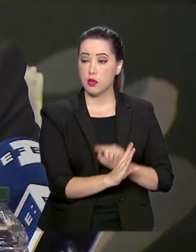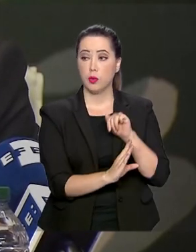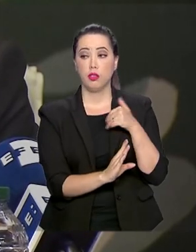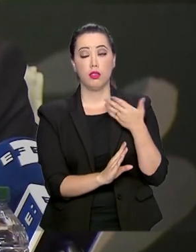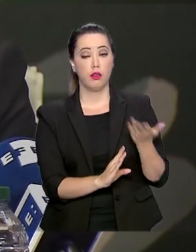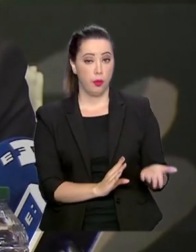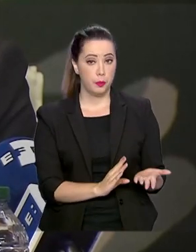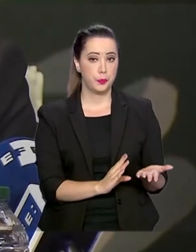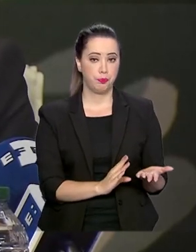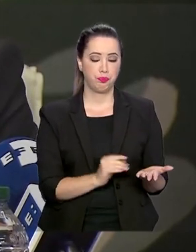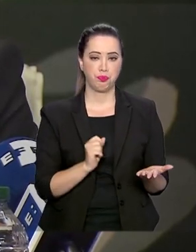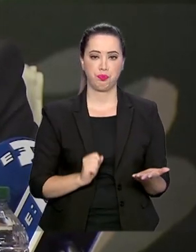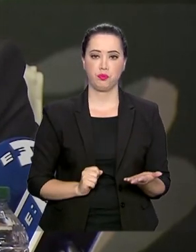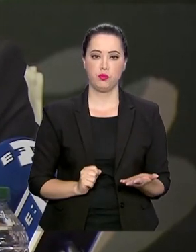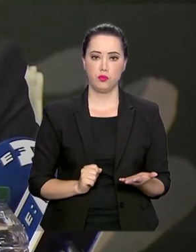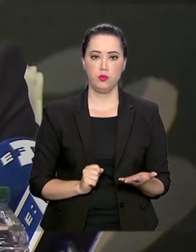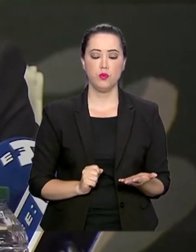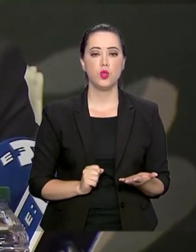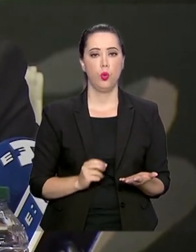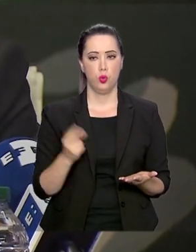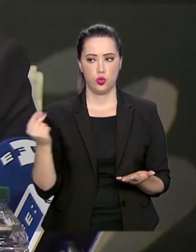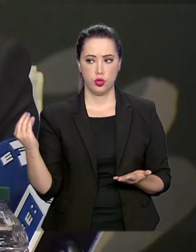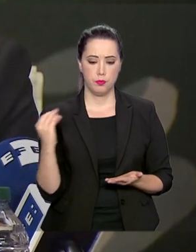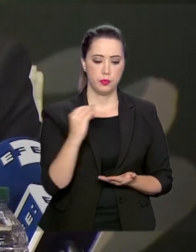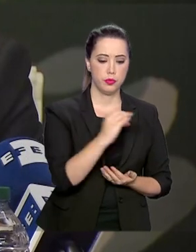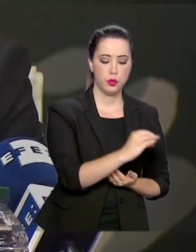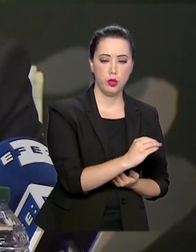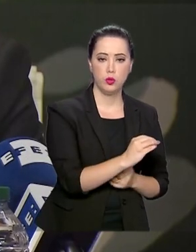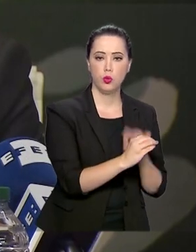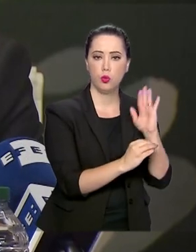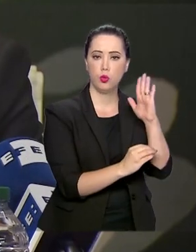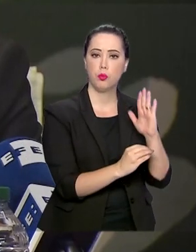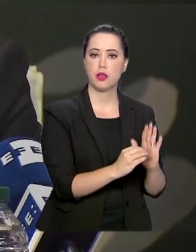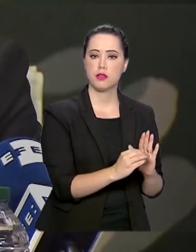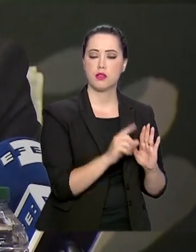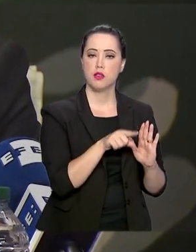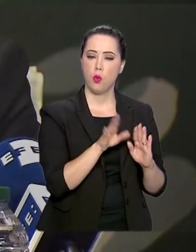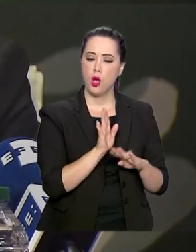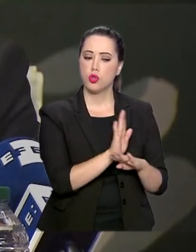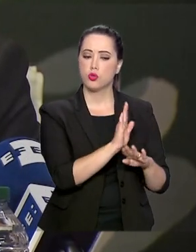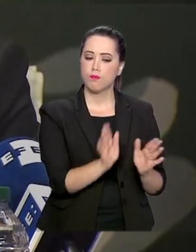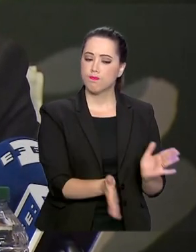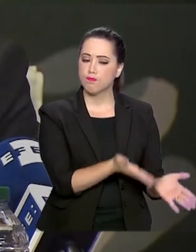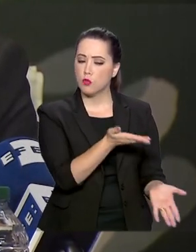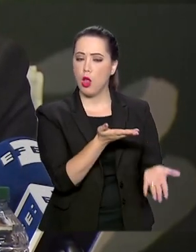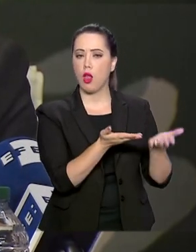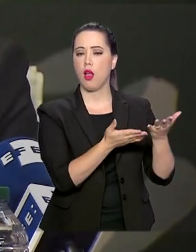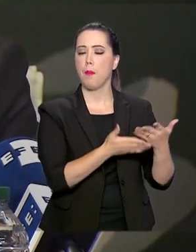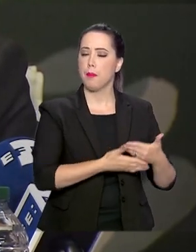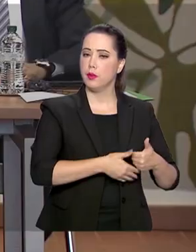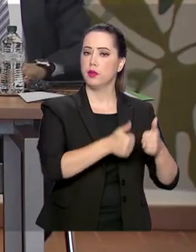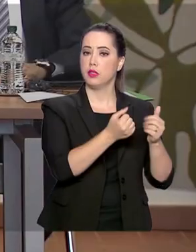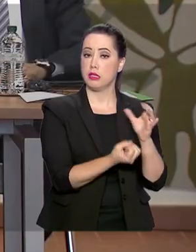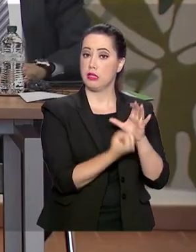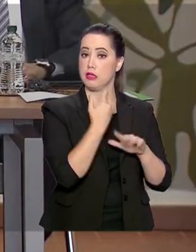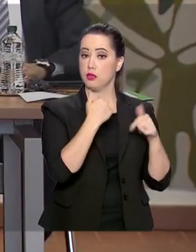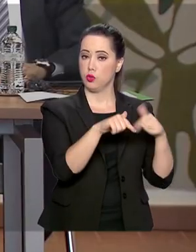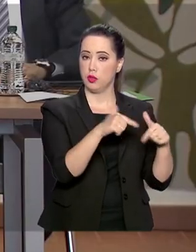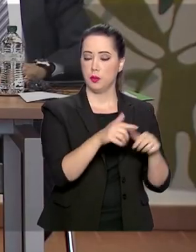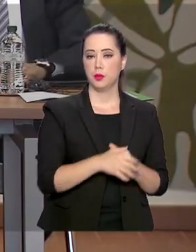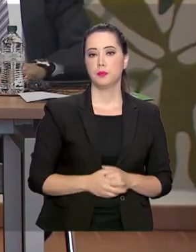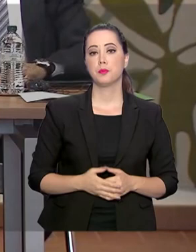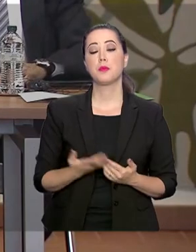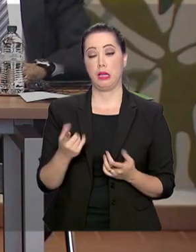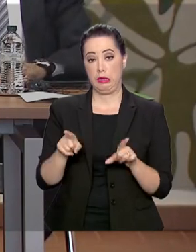forma, com esses investimentos, cooperarem com a criação e geração de emprego e renda. Mourão também